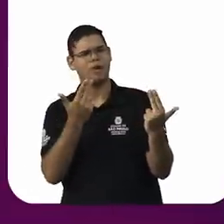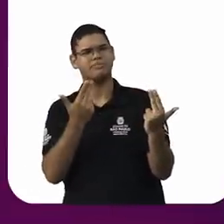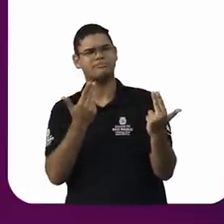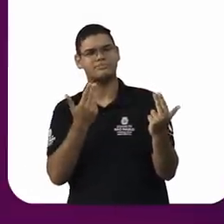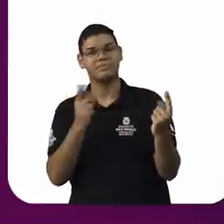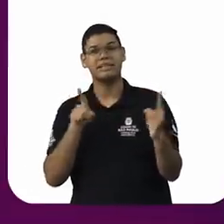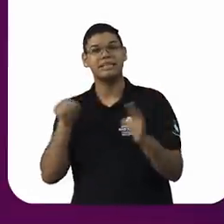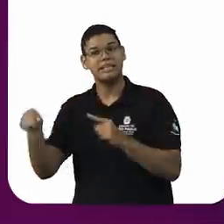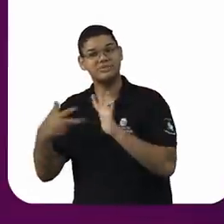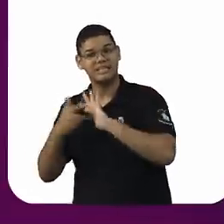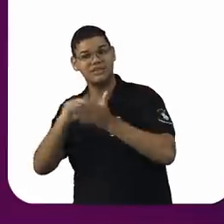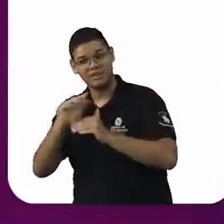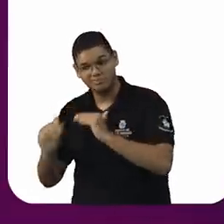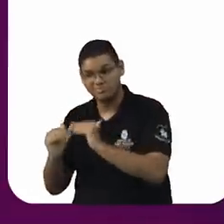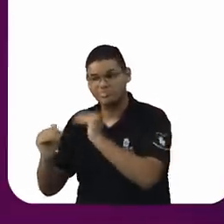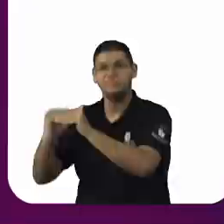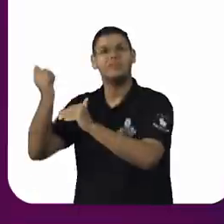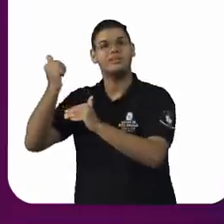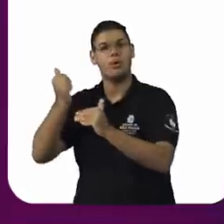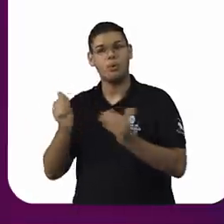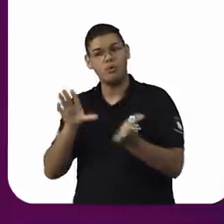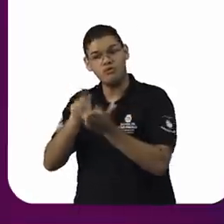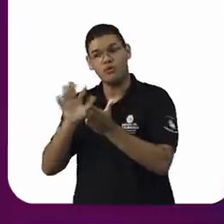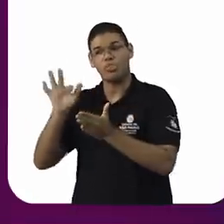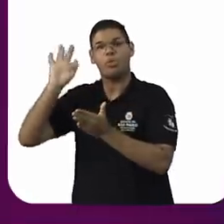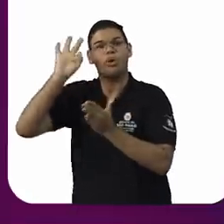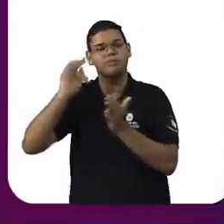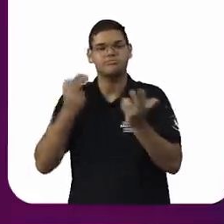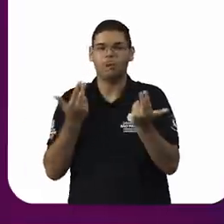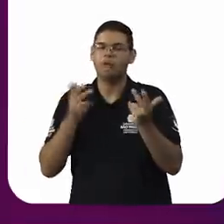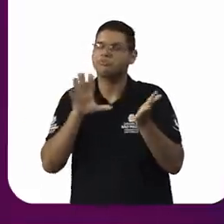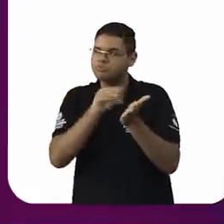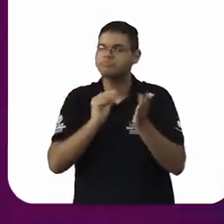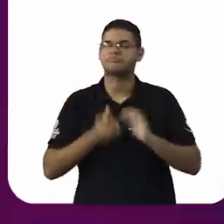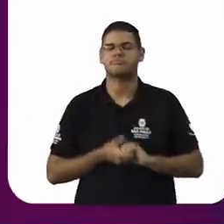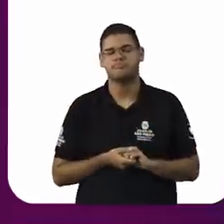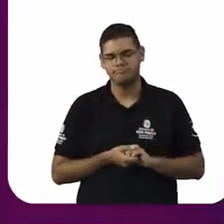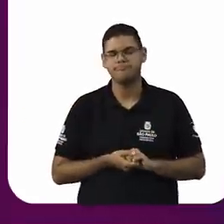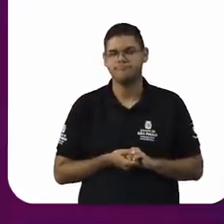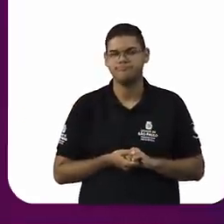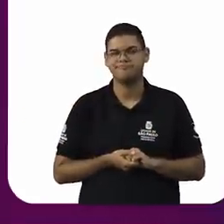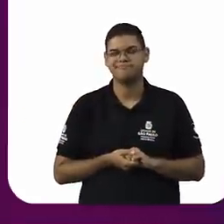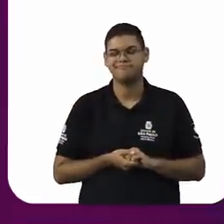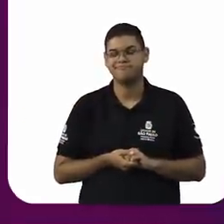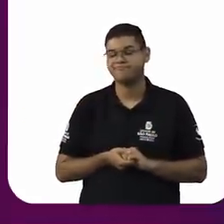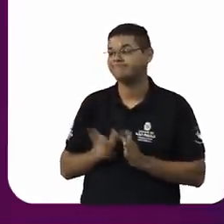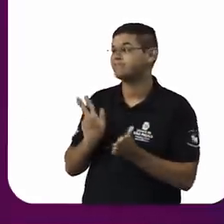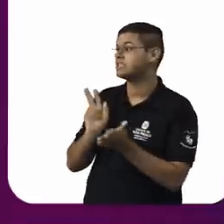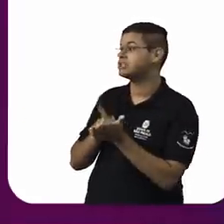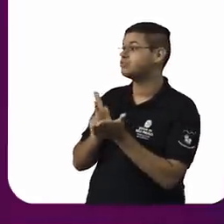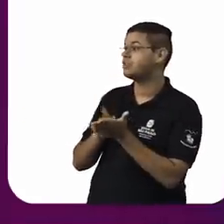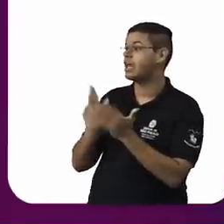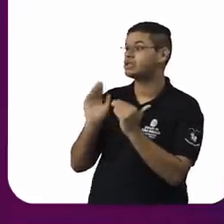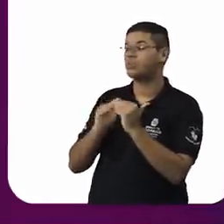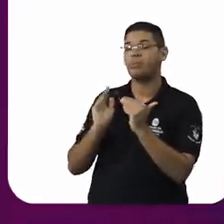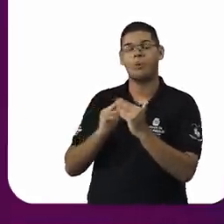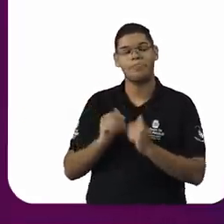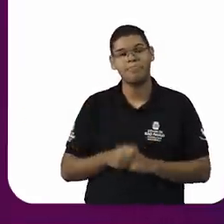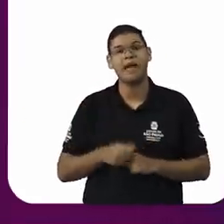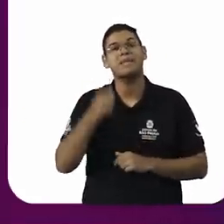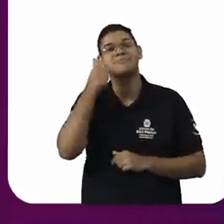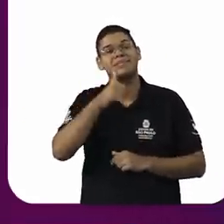as meninas, elas desde cedo são orientadas a um determinado comportamento e os meninos a outro e